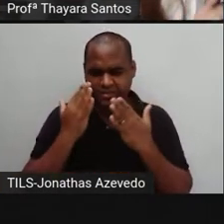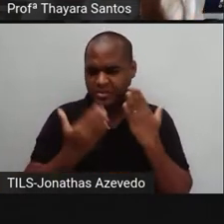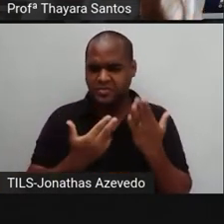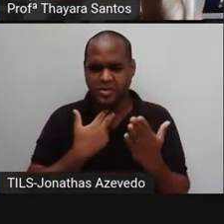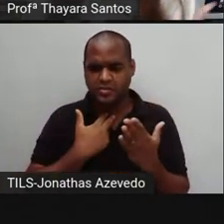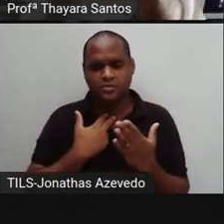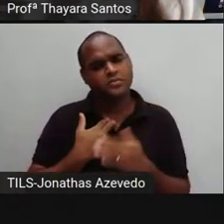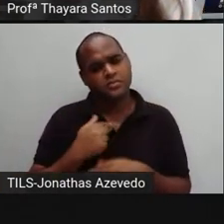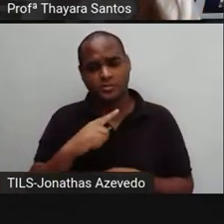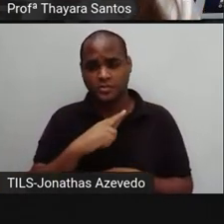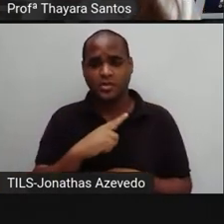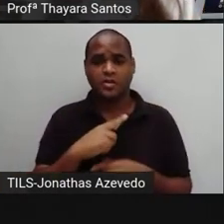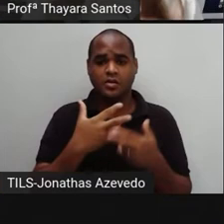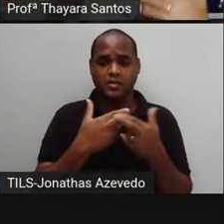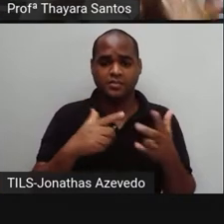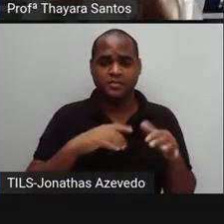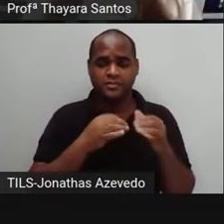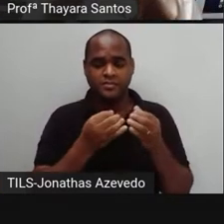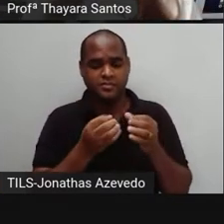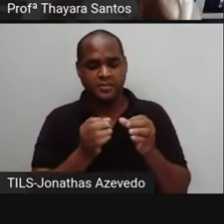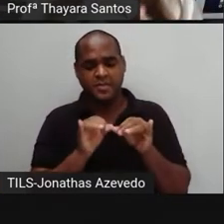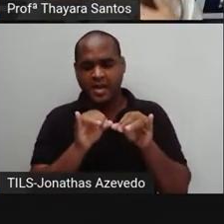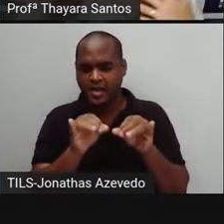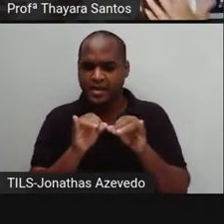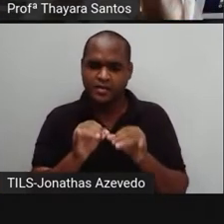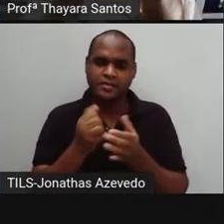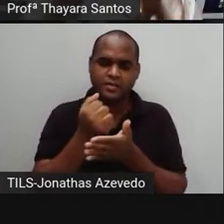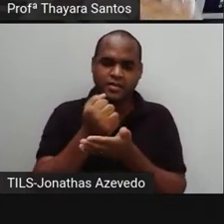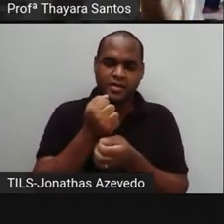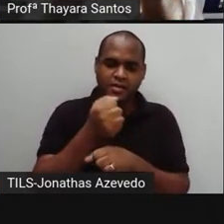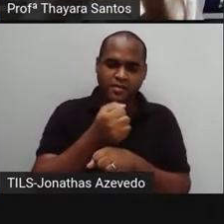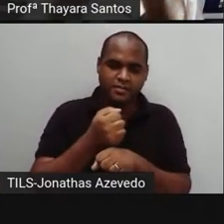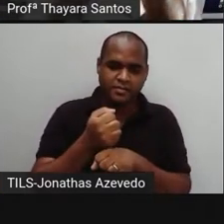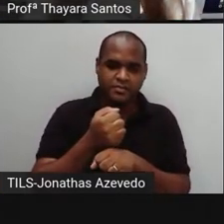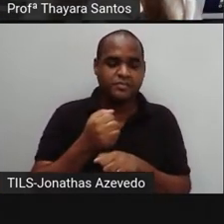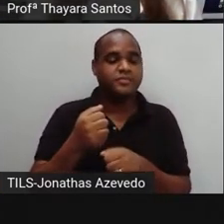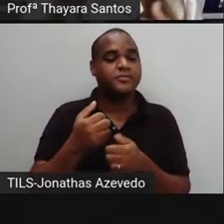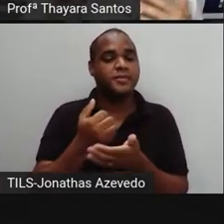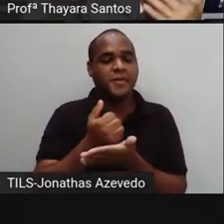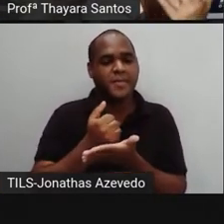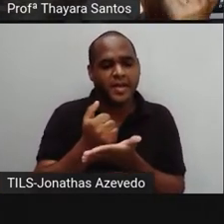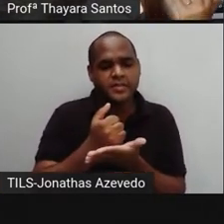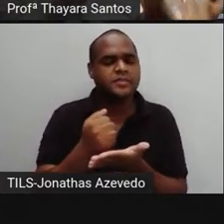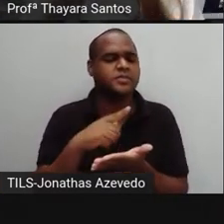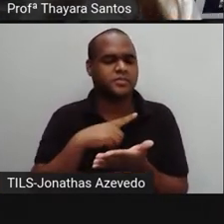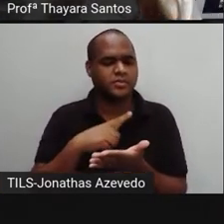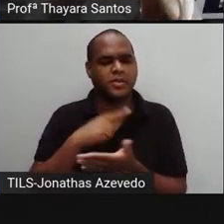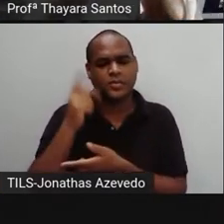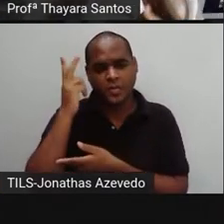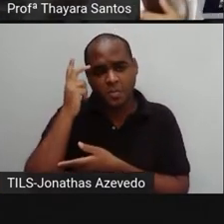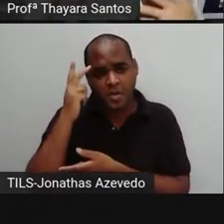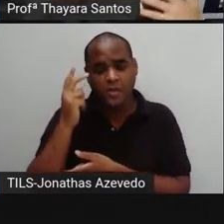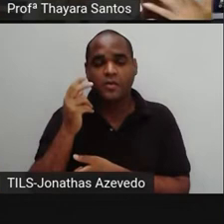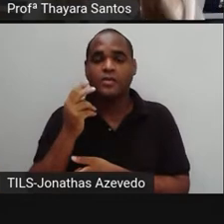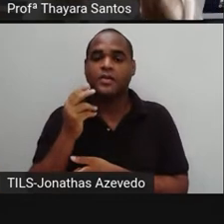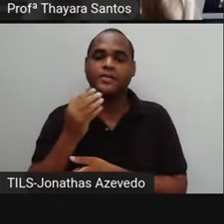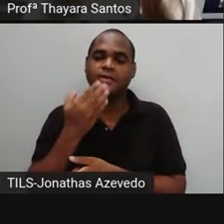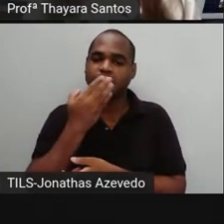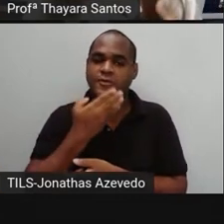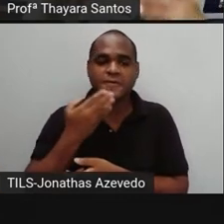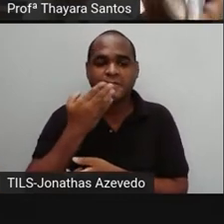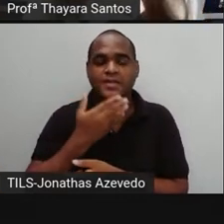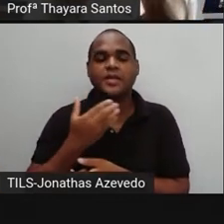Tem esfoliantes que são vendidos no mercado, nas farmácias, que são de origem natural, pode ser de açúcar, pode ser de